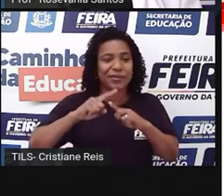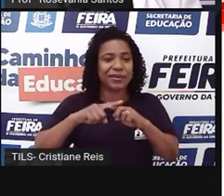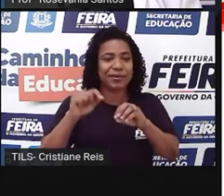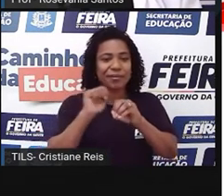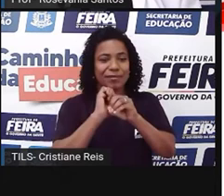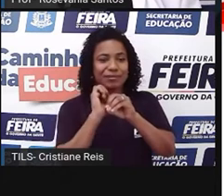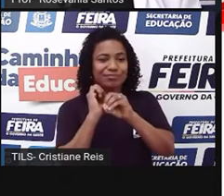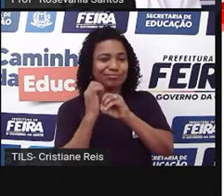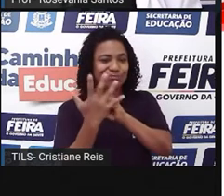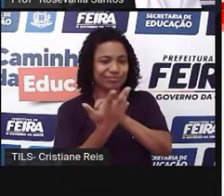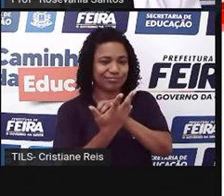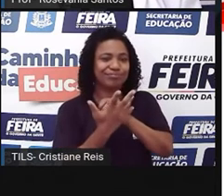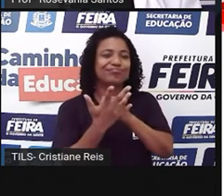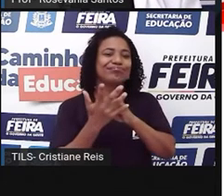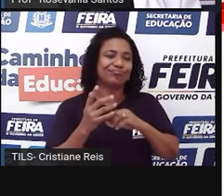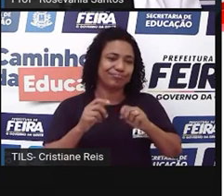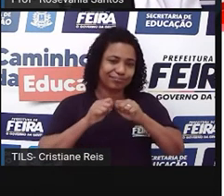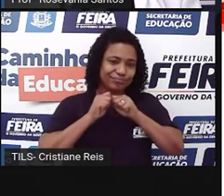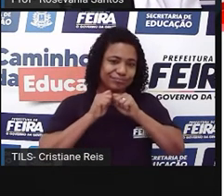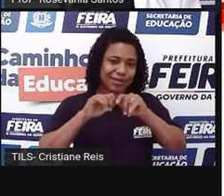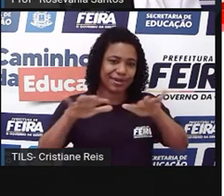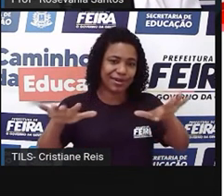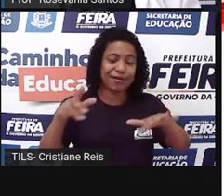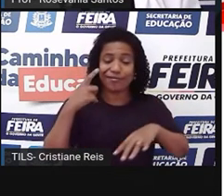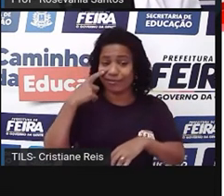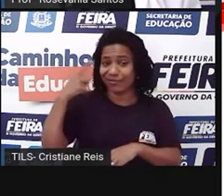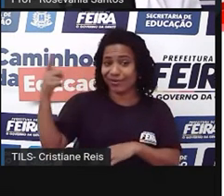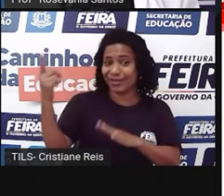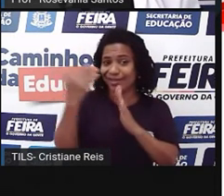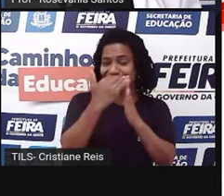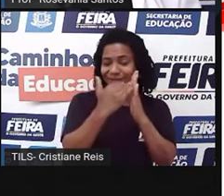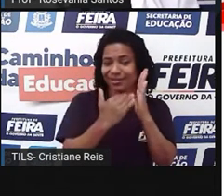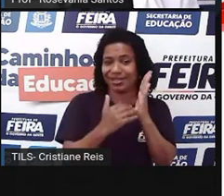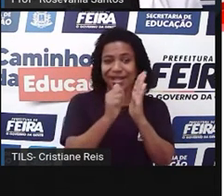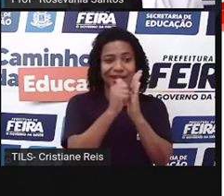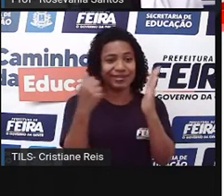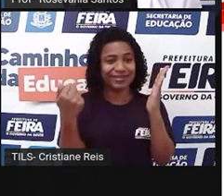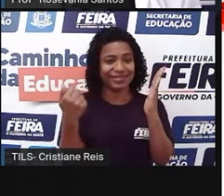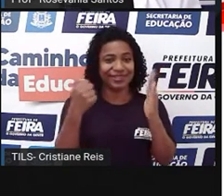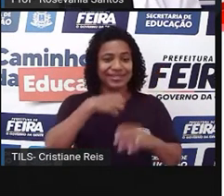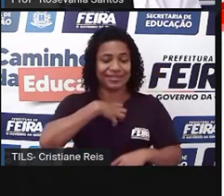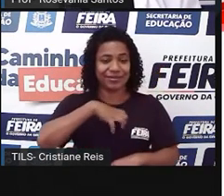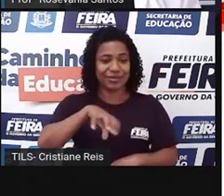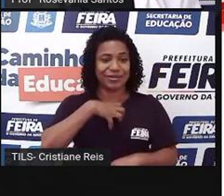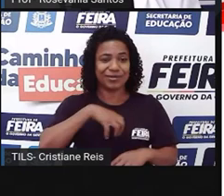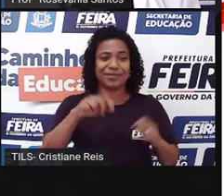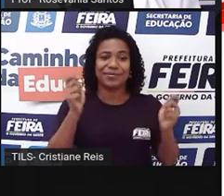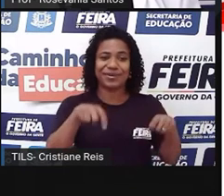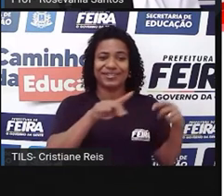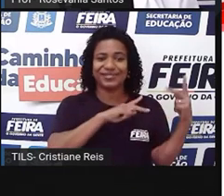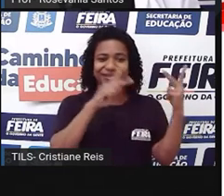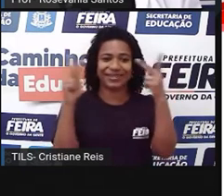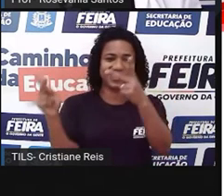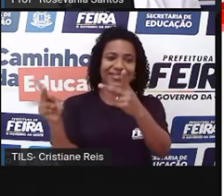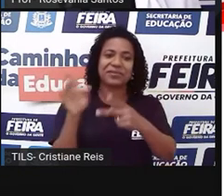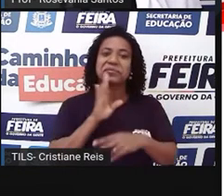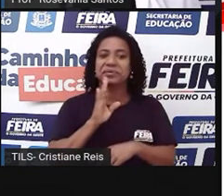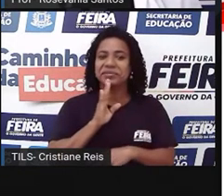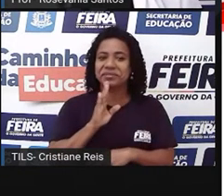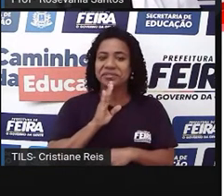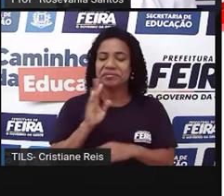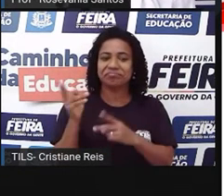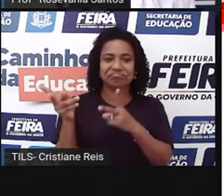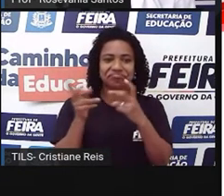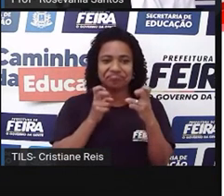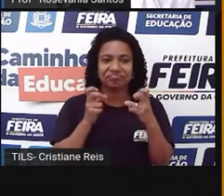agenda, né? De Salvador. Para vocês, né? Se tiver a oportunidade de poder visitar e conhecer essa feira. Tem de tudo